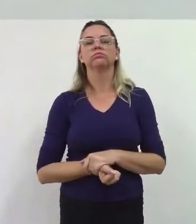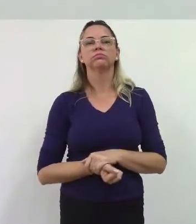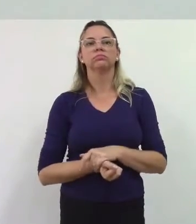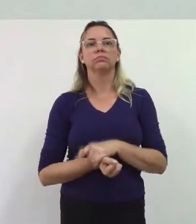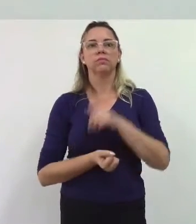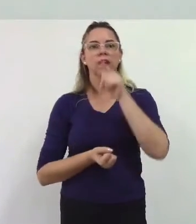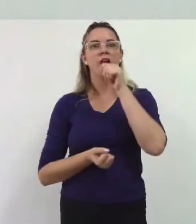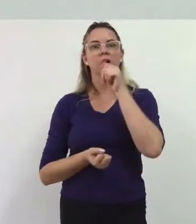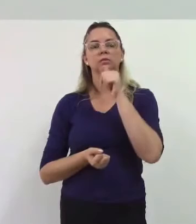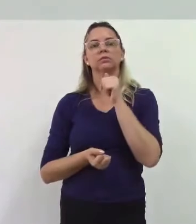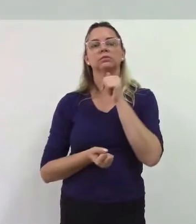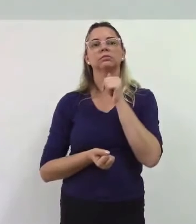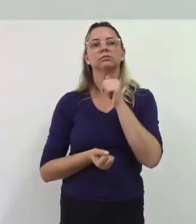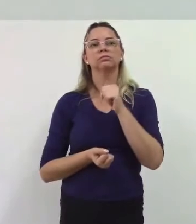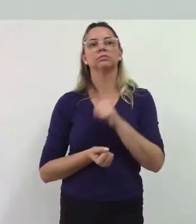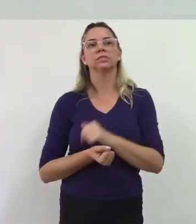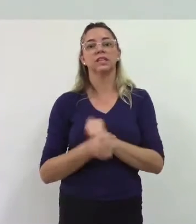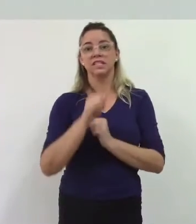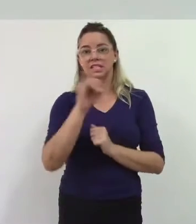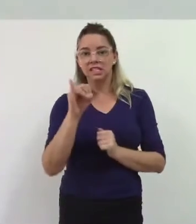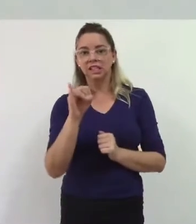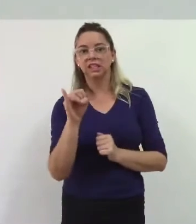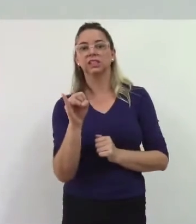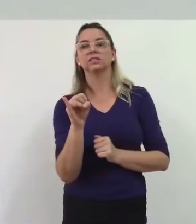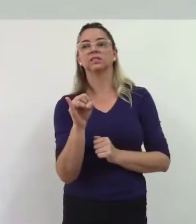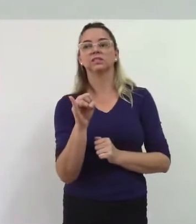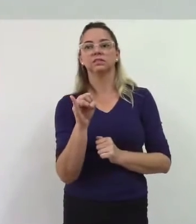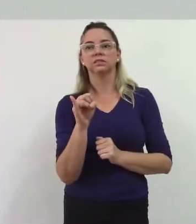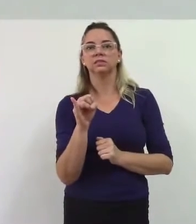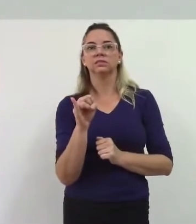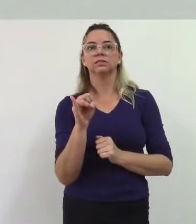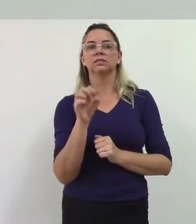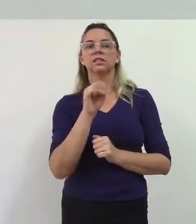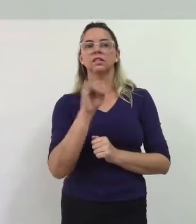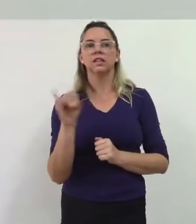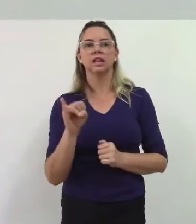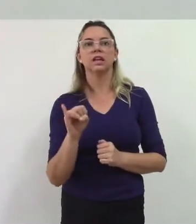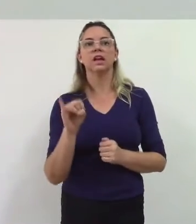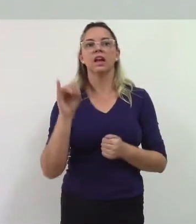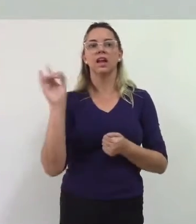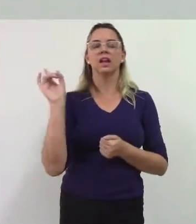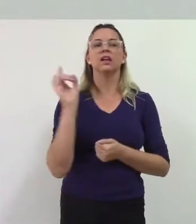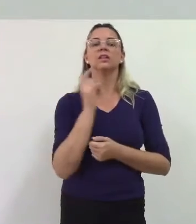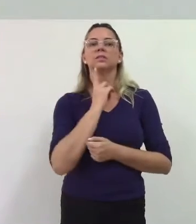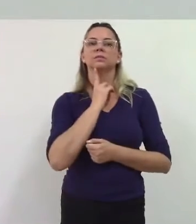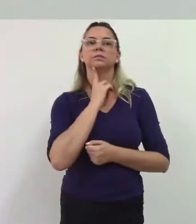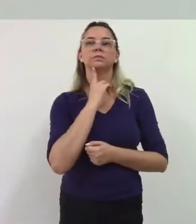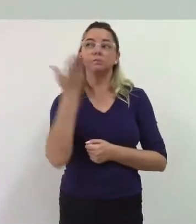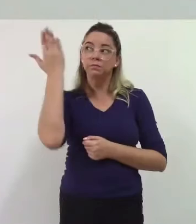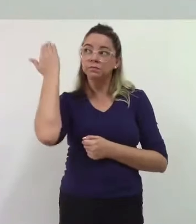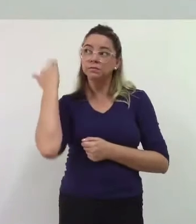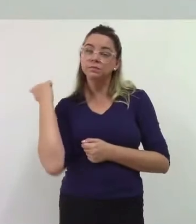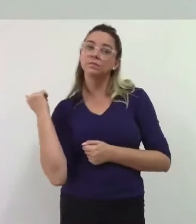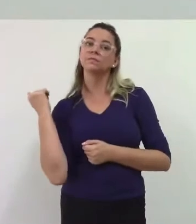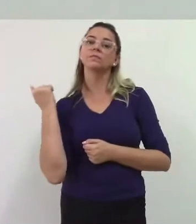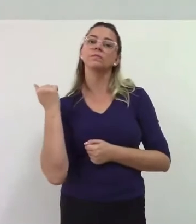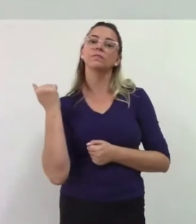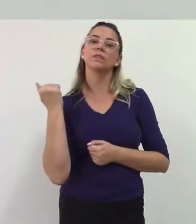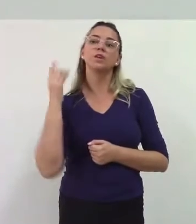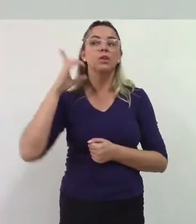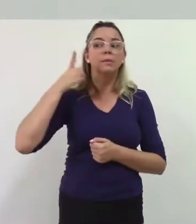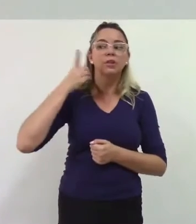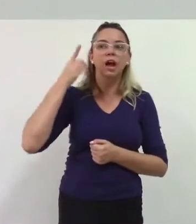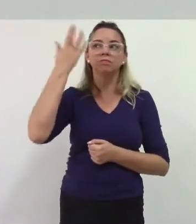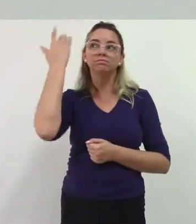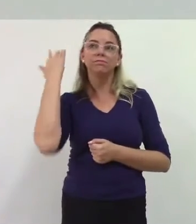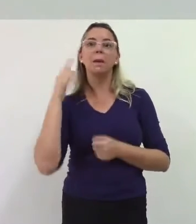dele porque se dependesse dele também eu acho que já teria saído o vereador desde aquela época mas é o governo